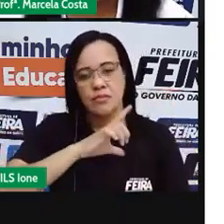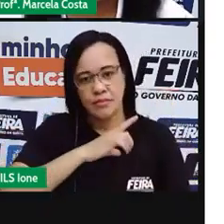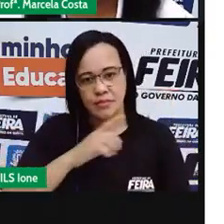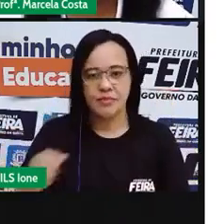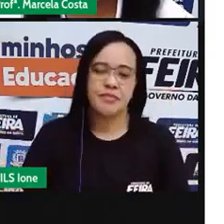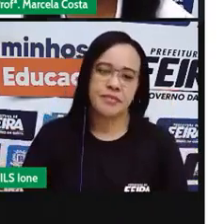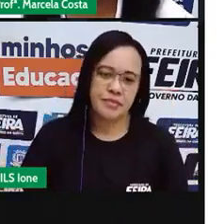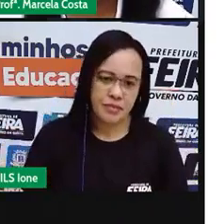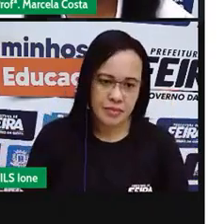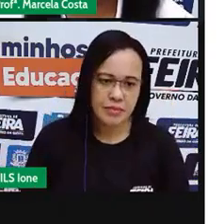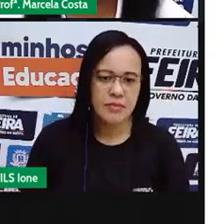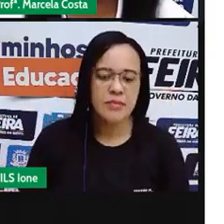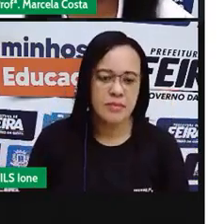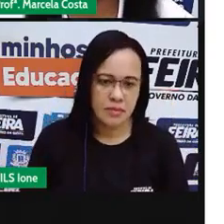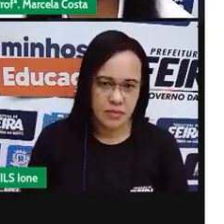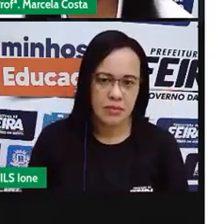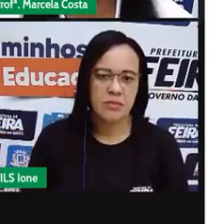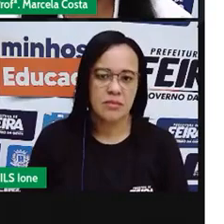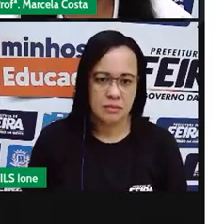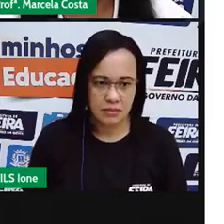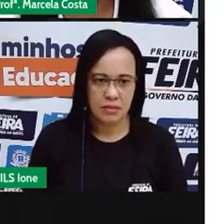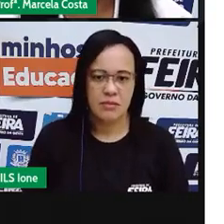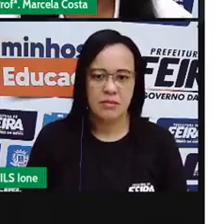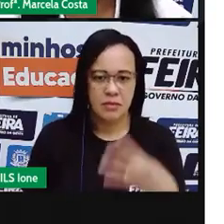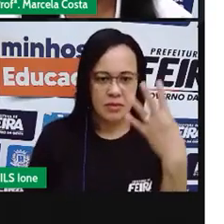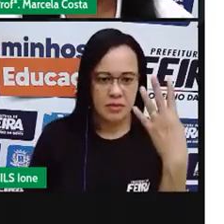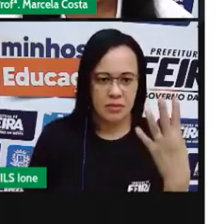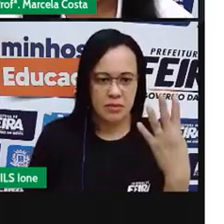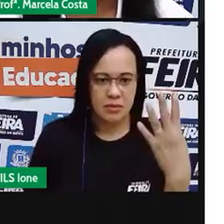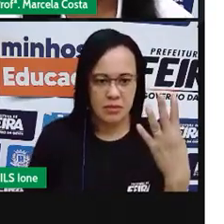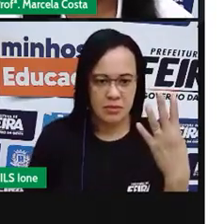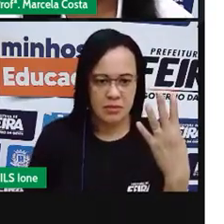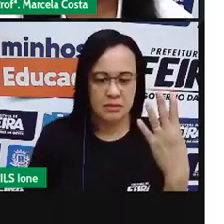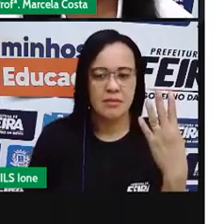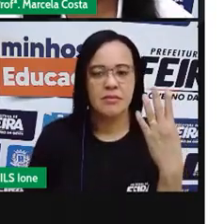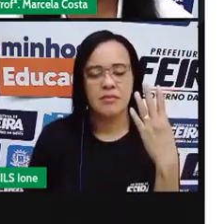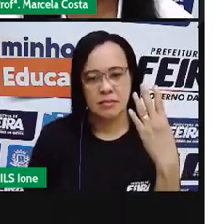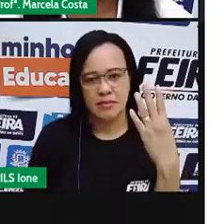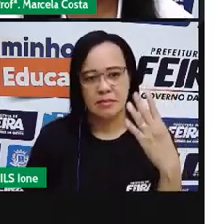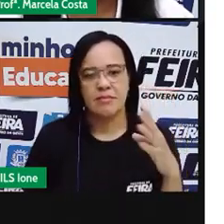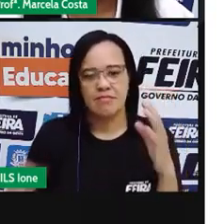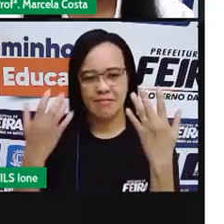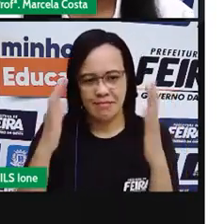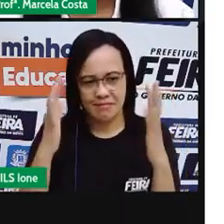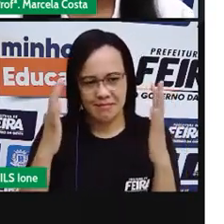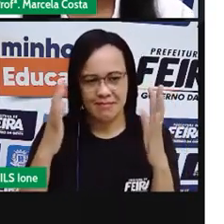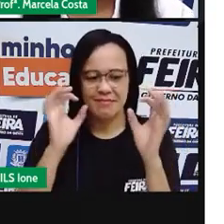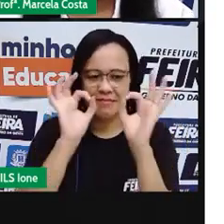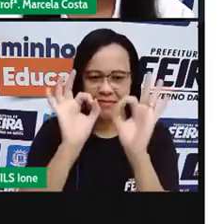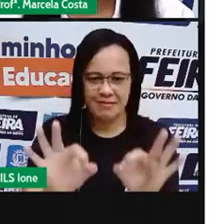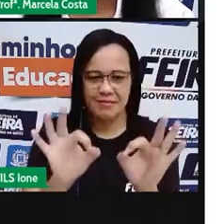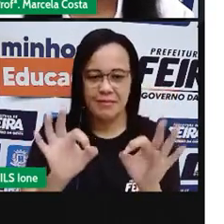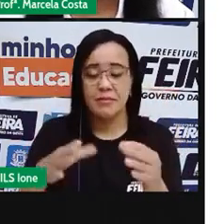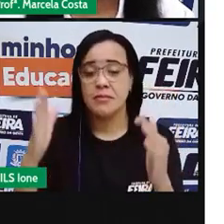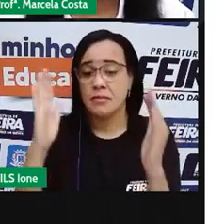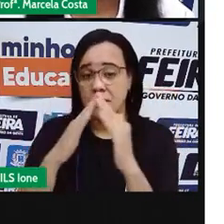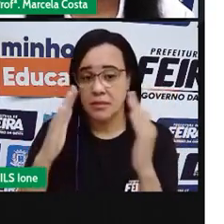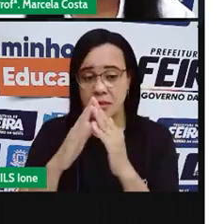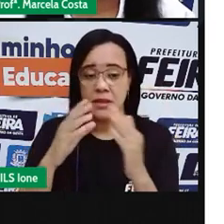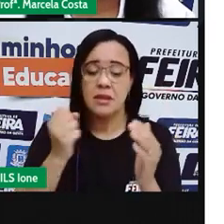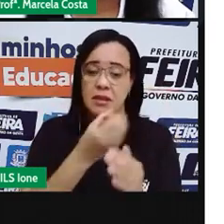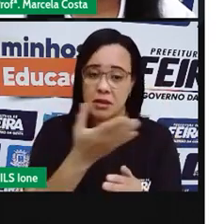essa quantidade que está sendo representada pelo numeral quatro e em casa vocês